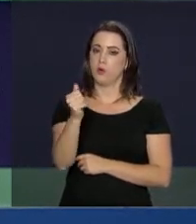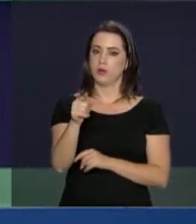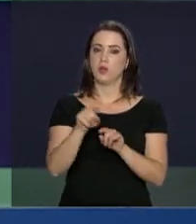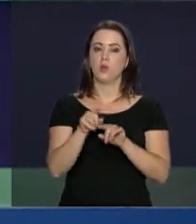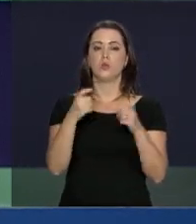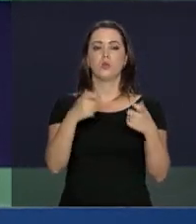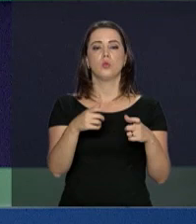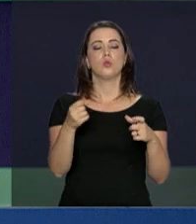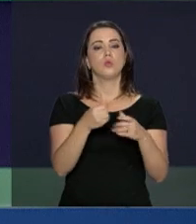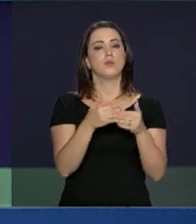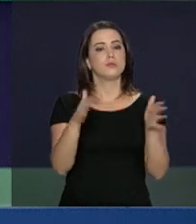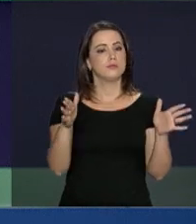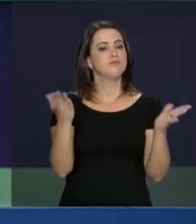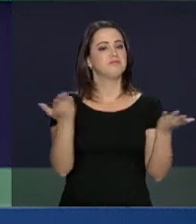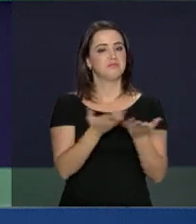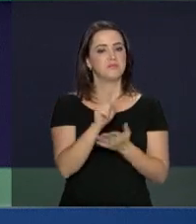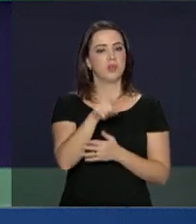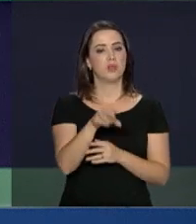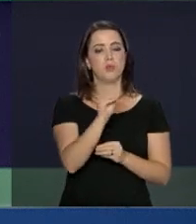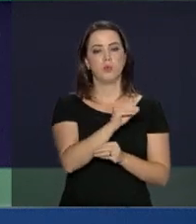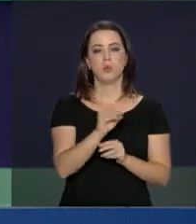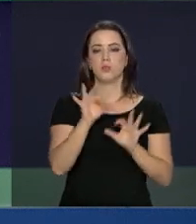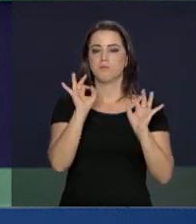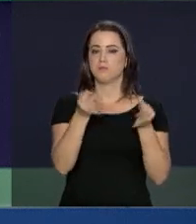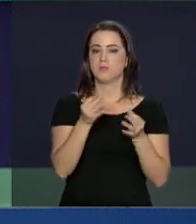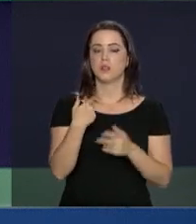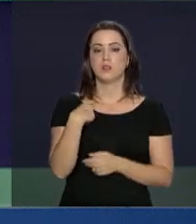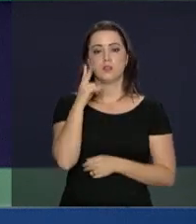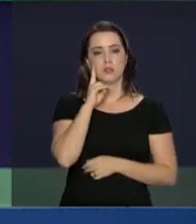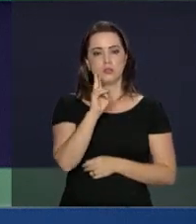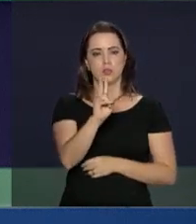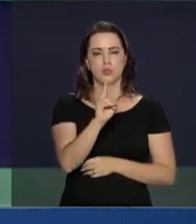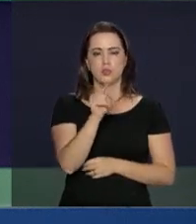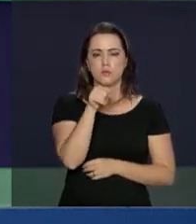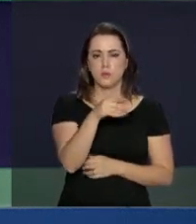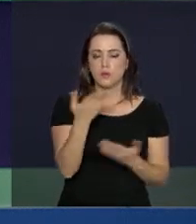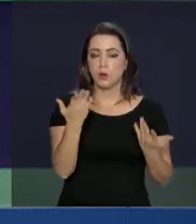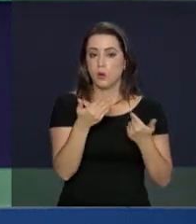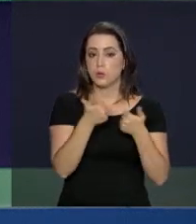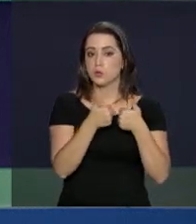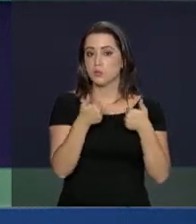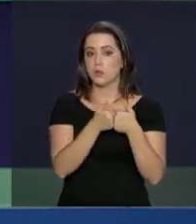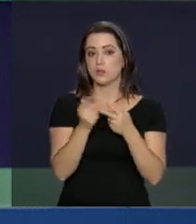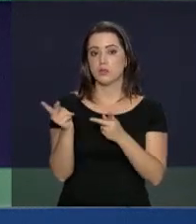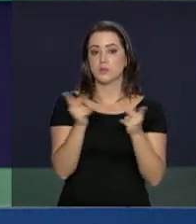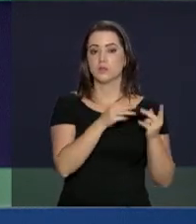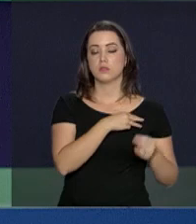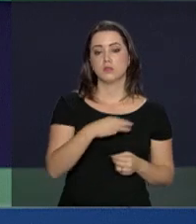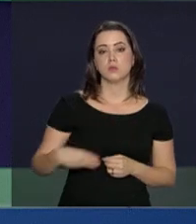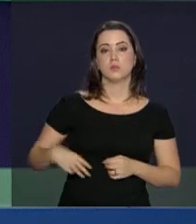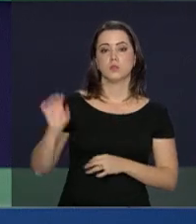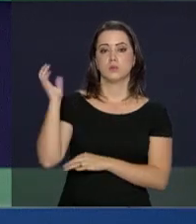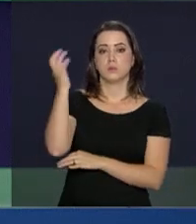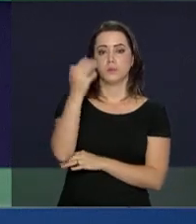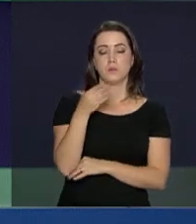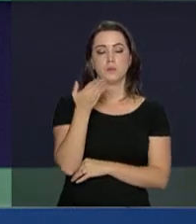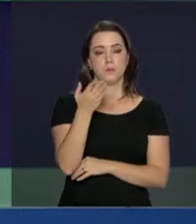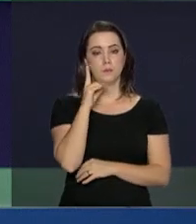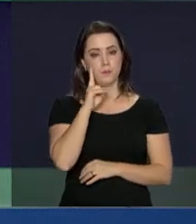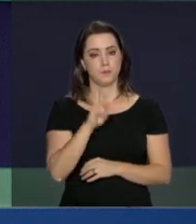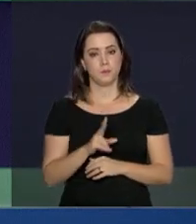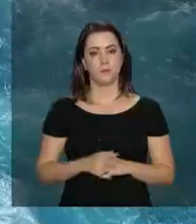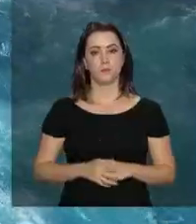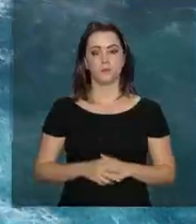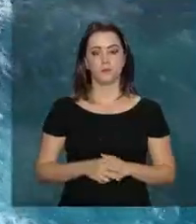foi inaugurado e com estrutura autossustentável. A nossa reportagem esteve lá acompanhando a visita do ministro do Meio Ambiente, Edson Duarte.